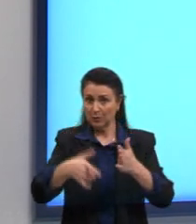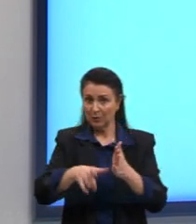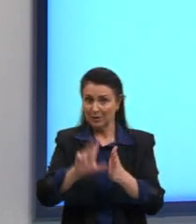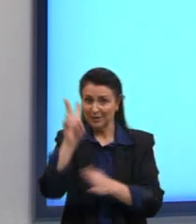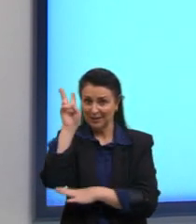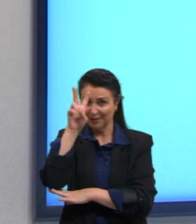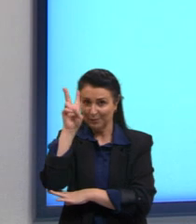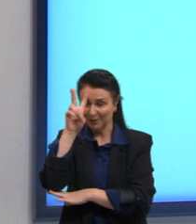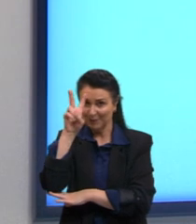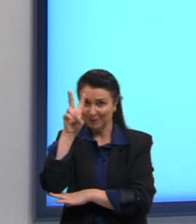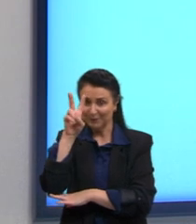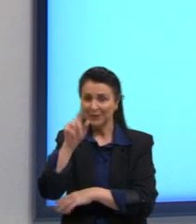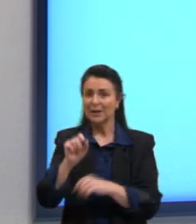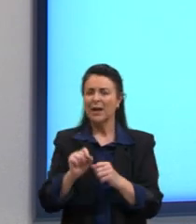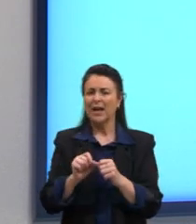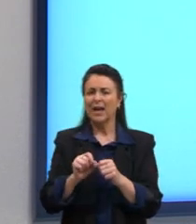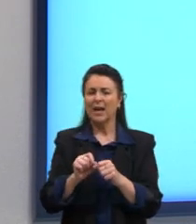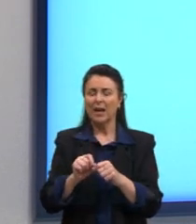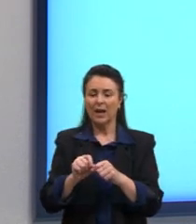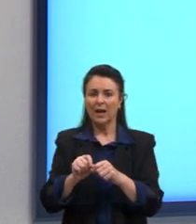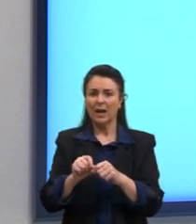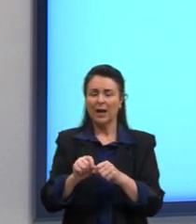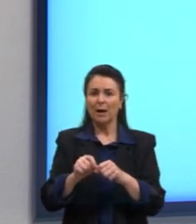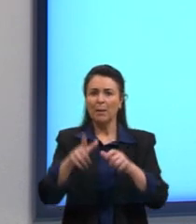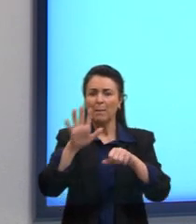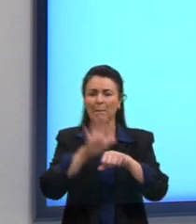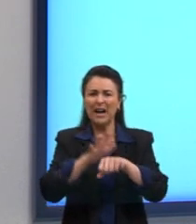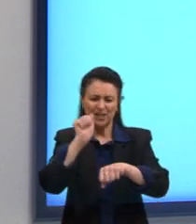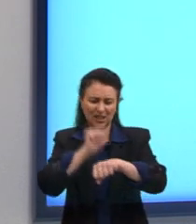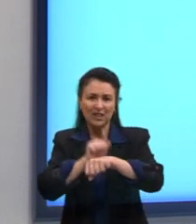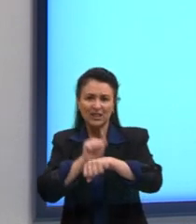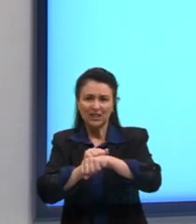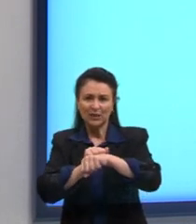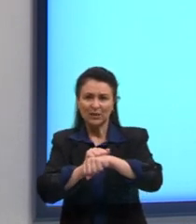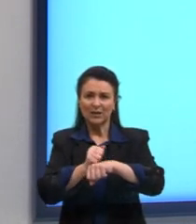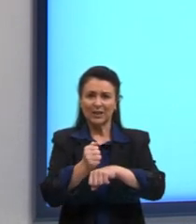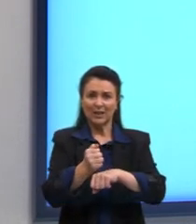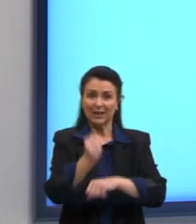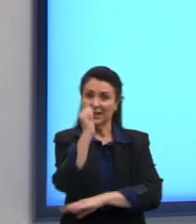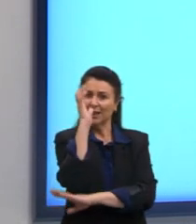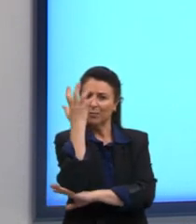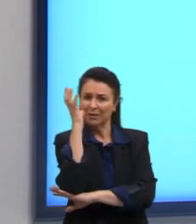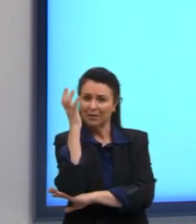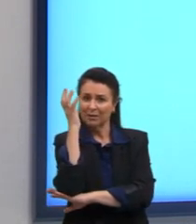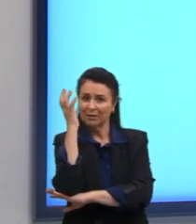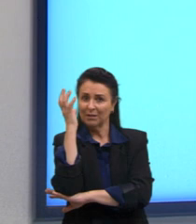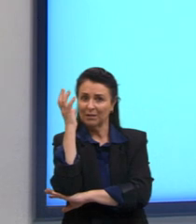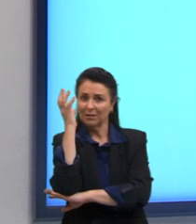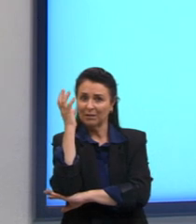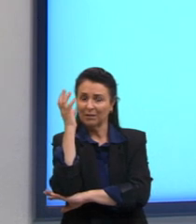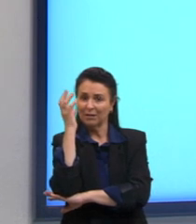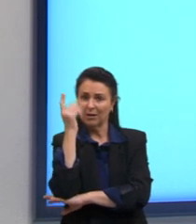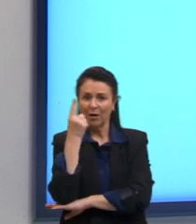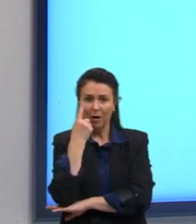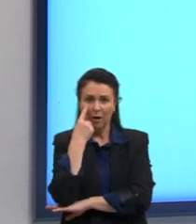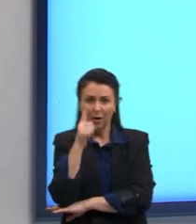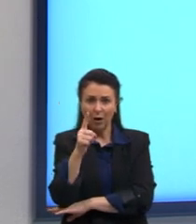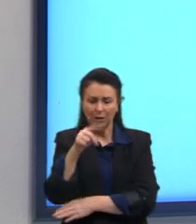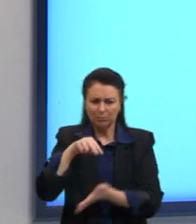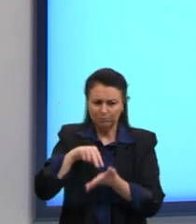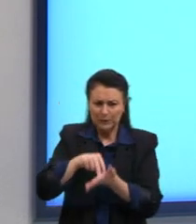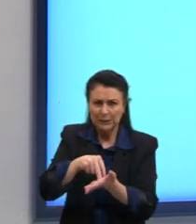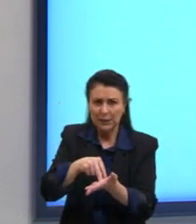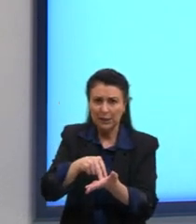Lembram que é a parte mais rígida da planta? Já vão lá na parte, pá, resistência